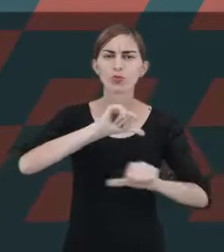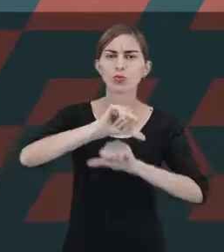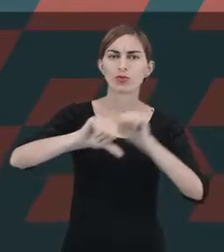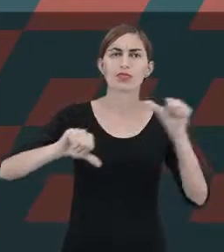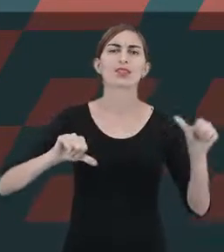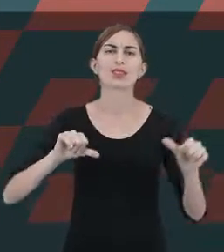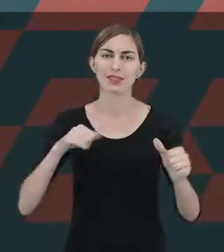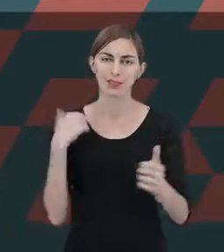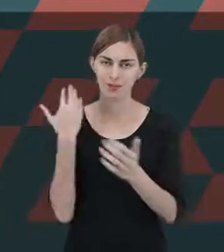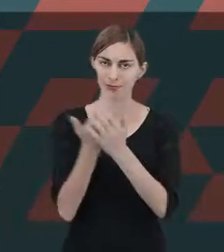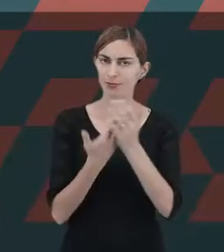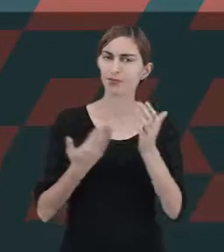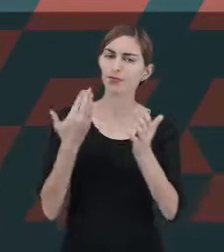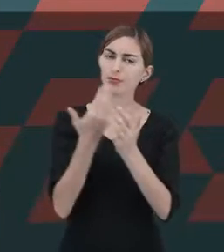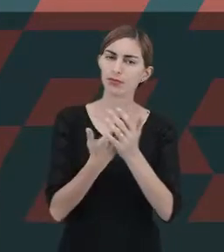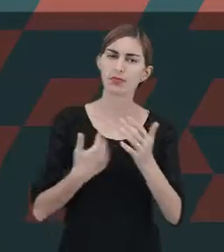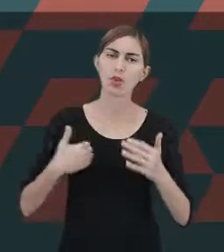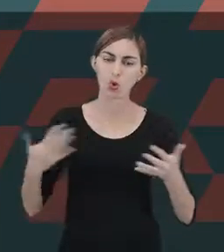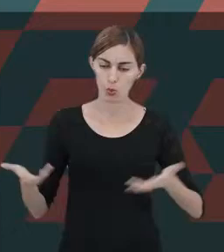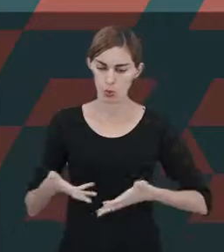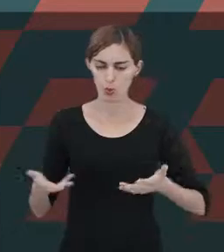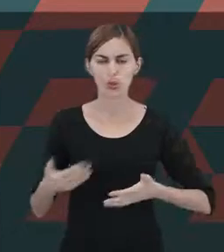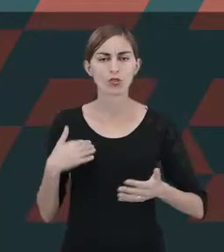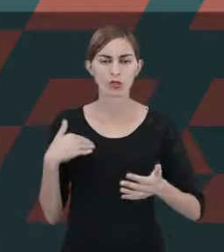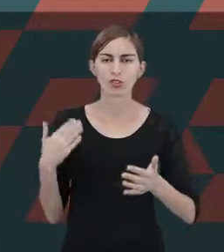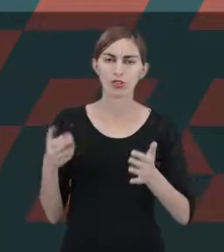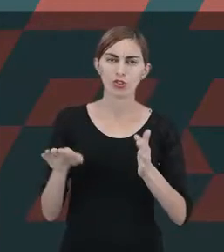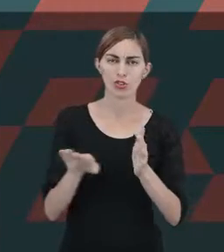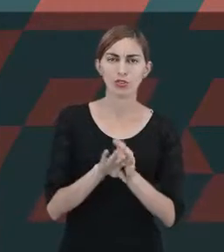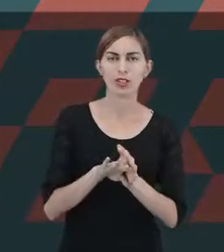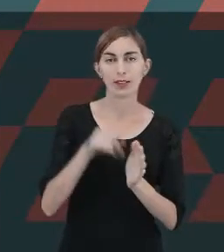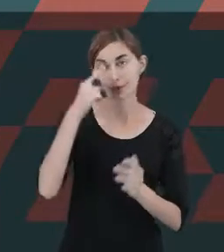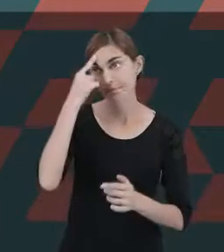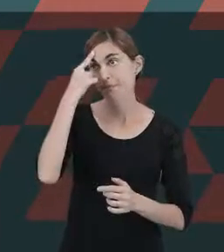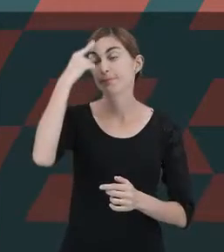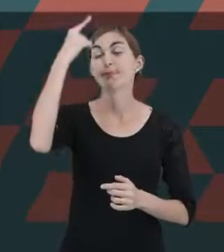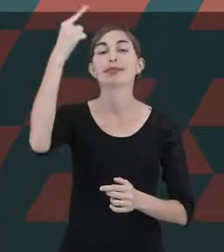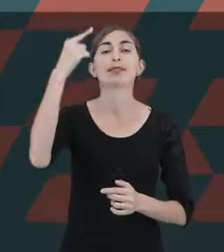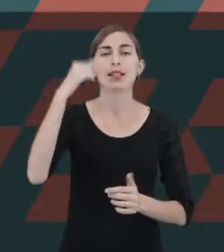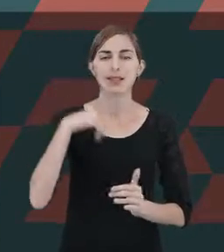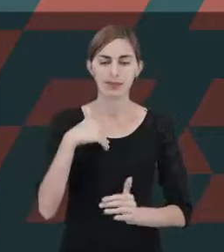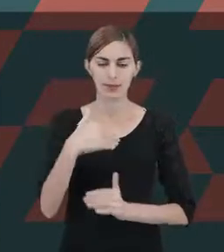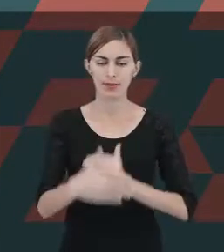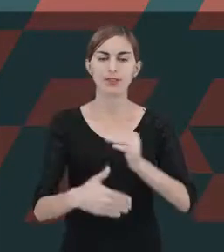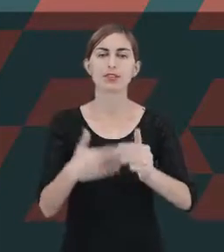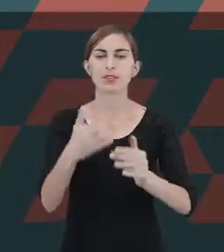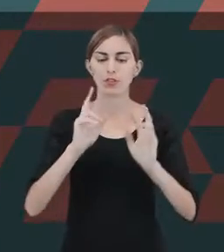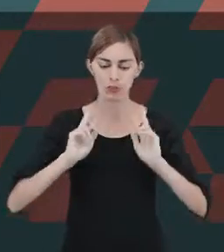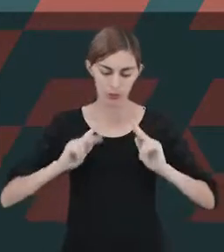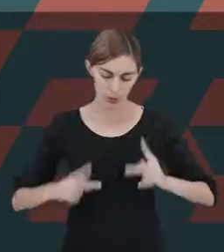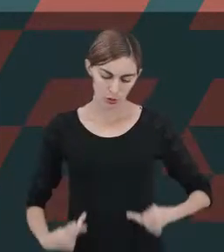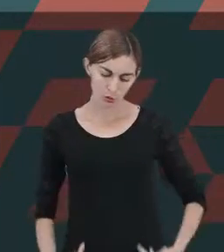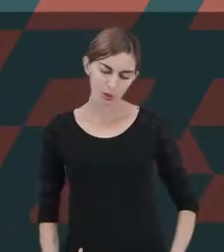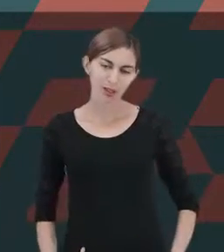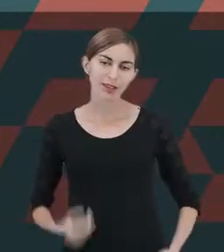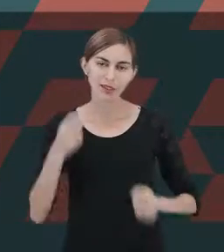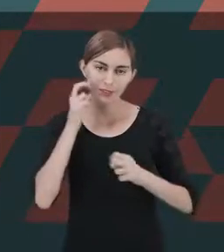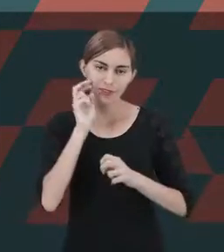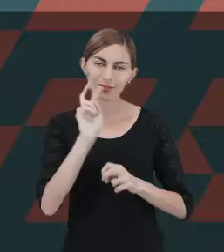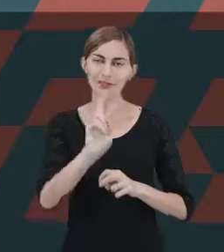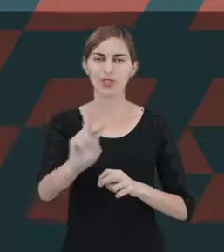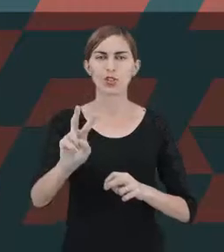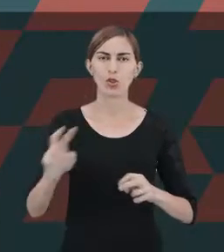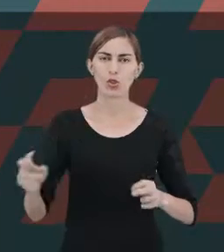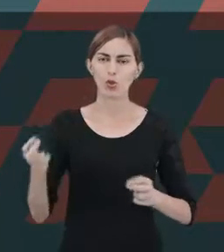estudo para que a gente chegasse na ideia do desenvolvimento humano a partir de um olhar contemporâneo, com